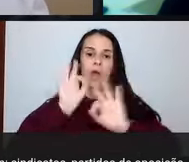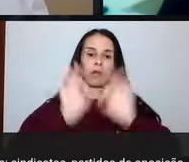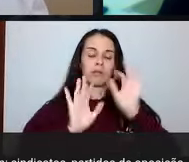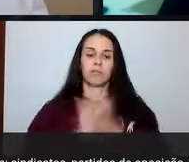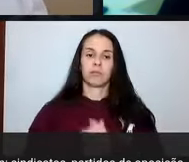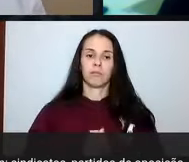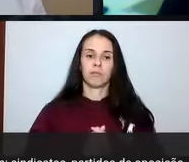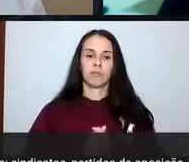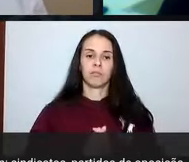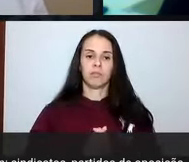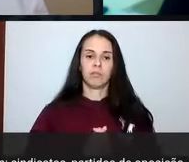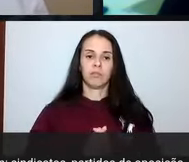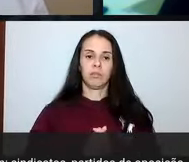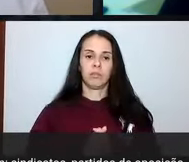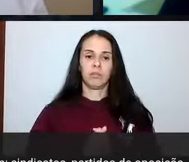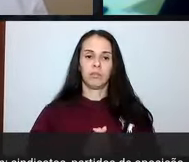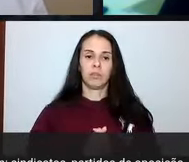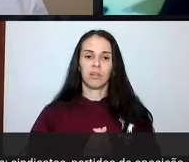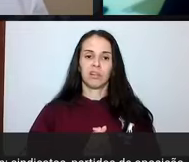Alguma pergunta a mais?